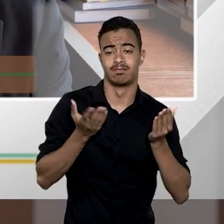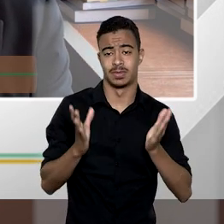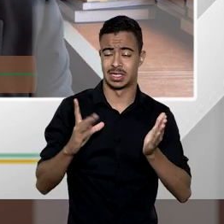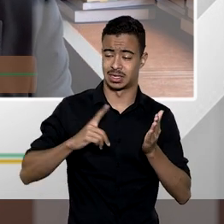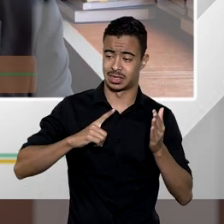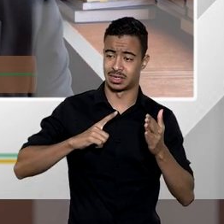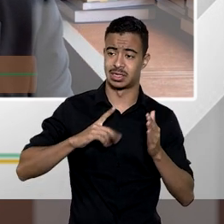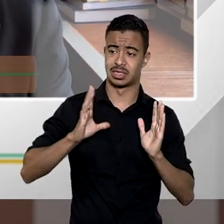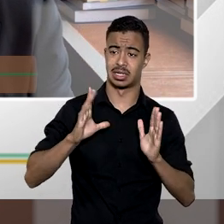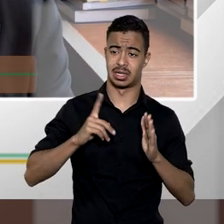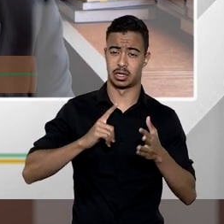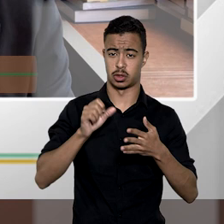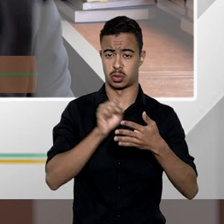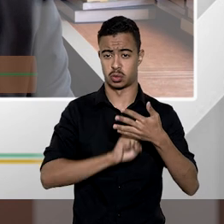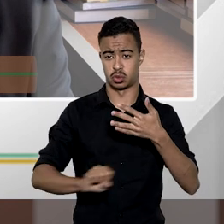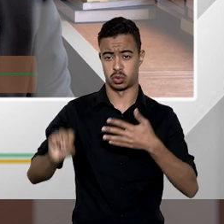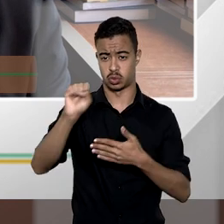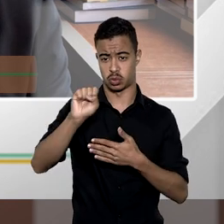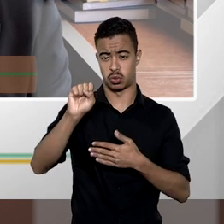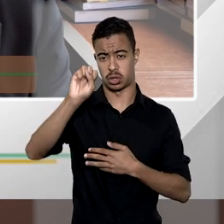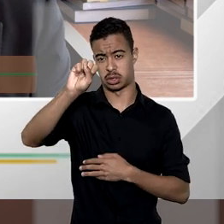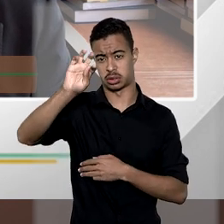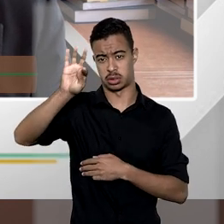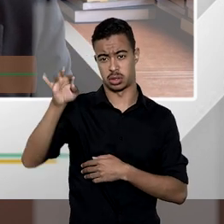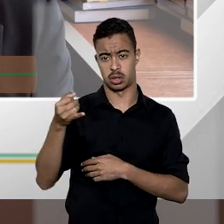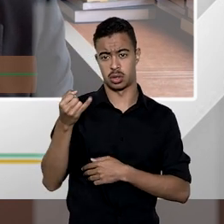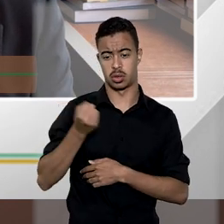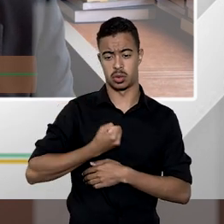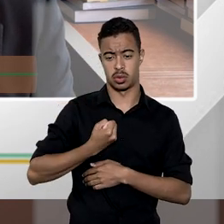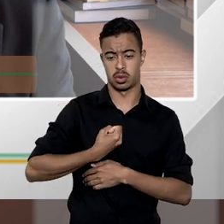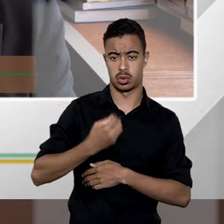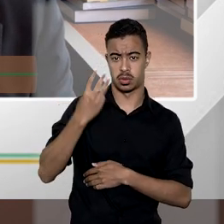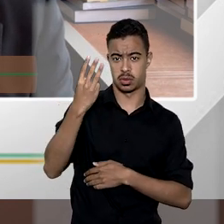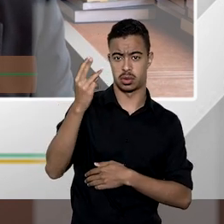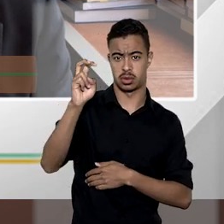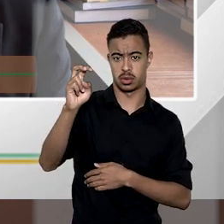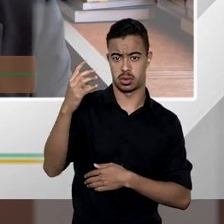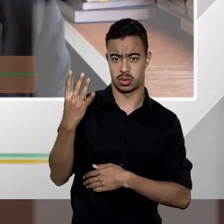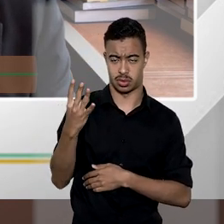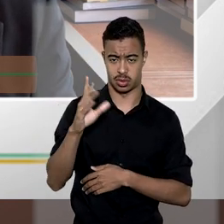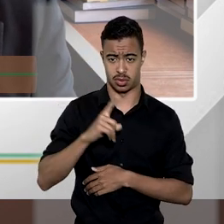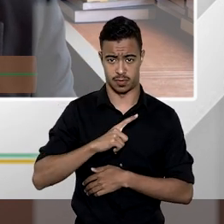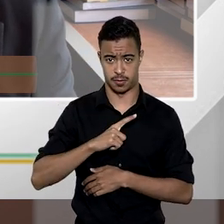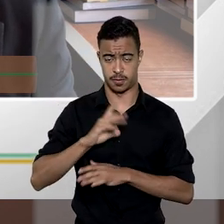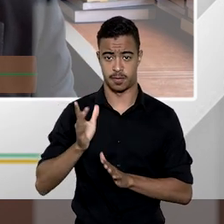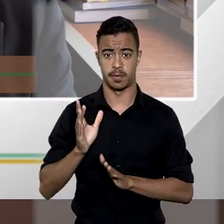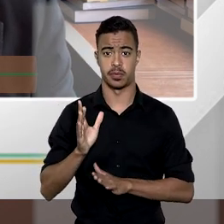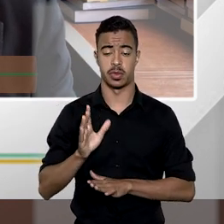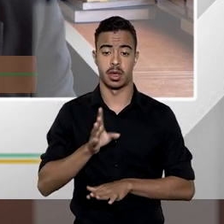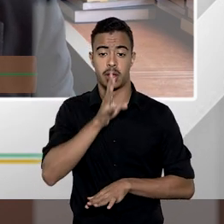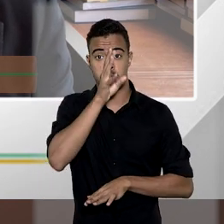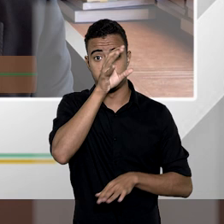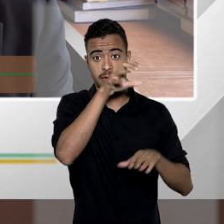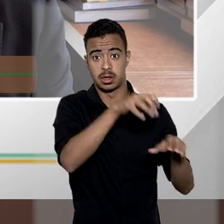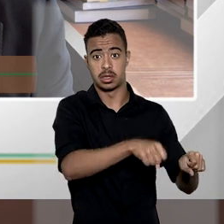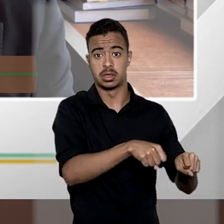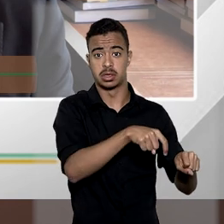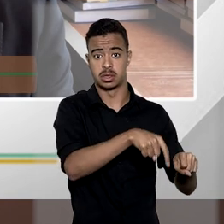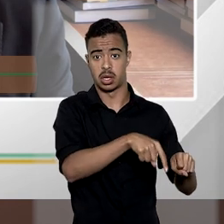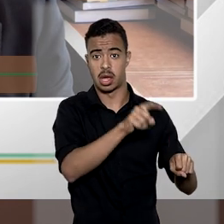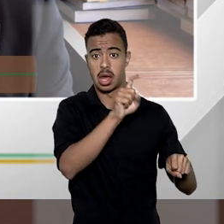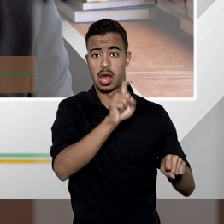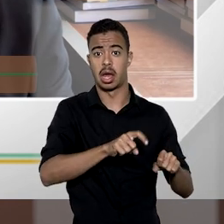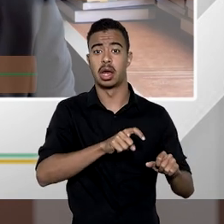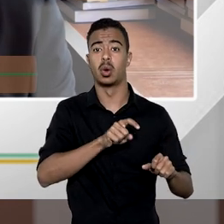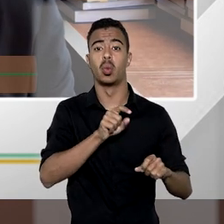situação já possui uma súmula do STJ que é a súmula número 354 que dispõe que a invasão do imóvel